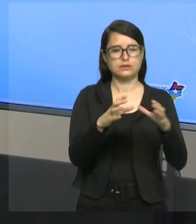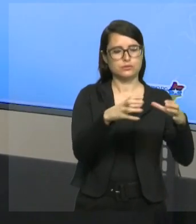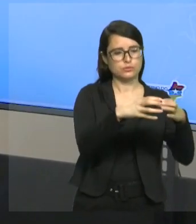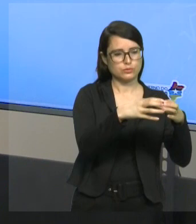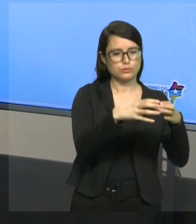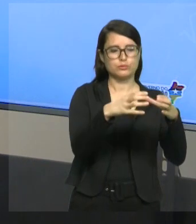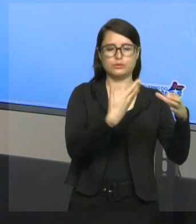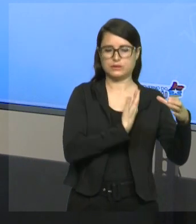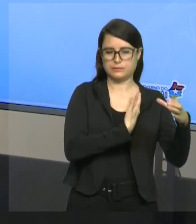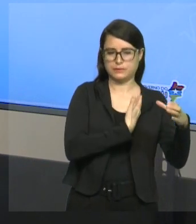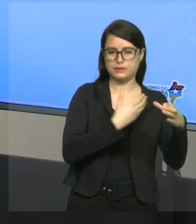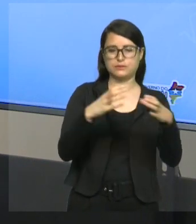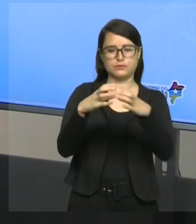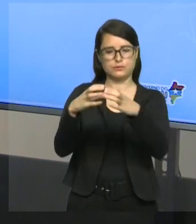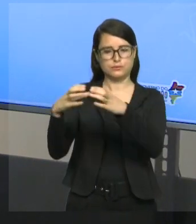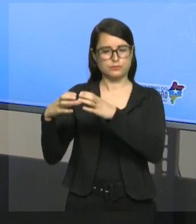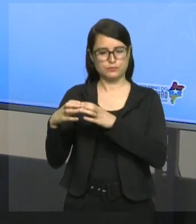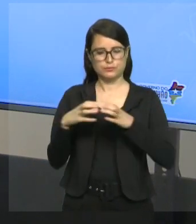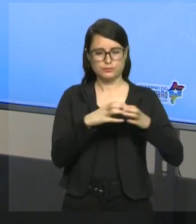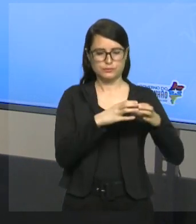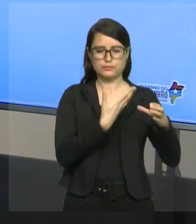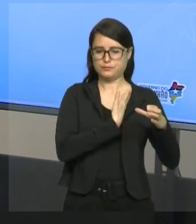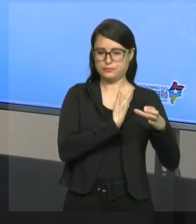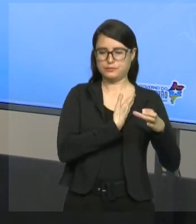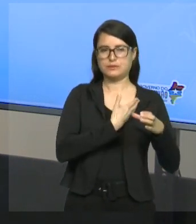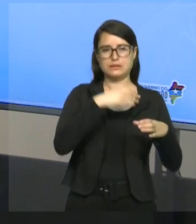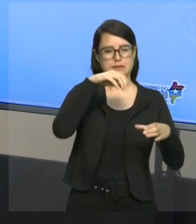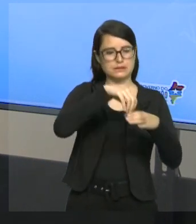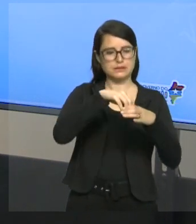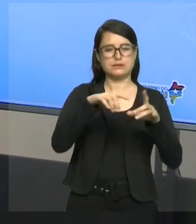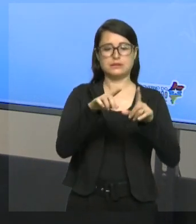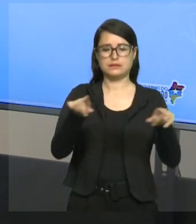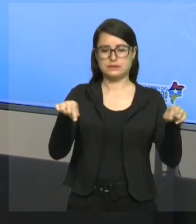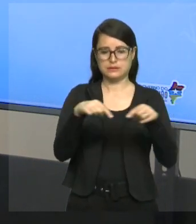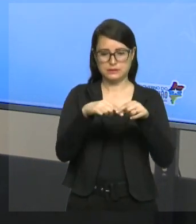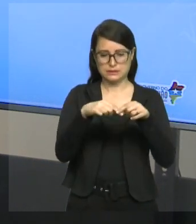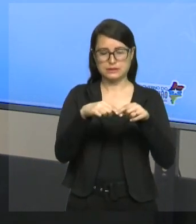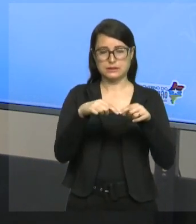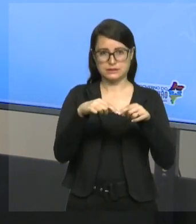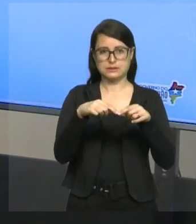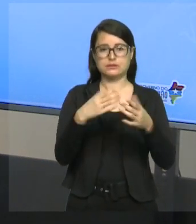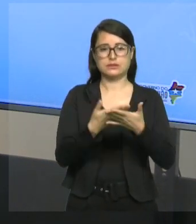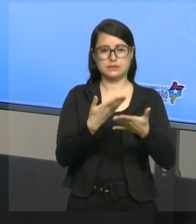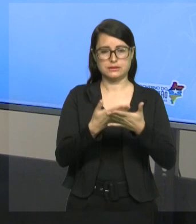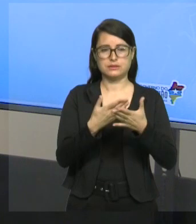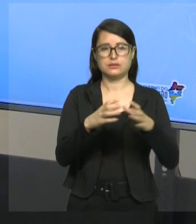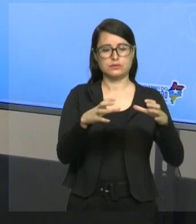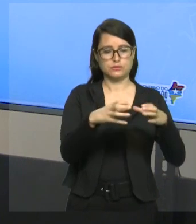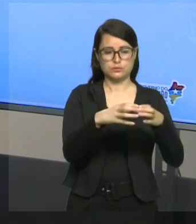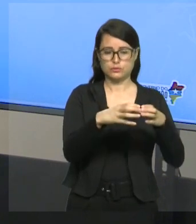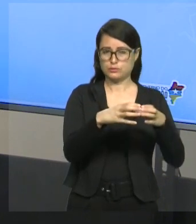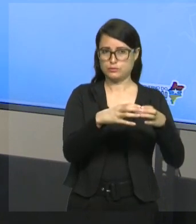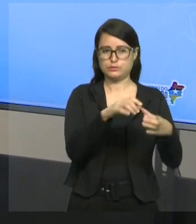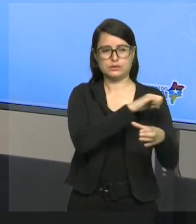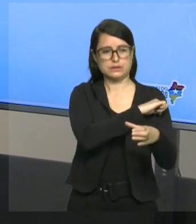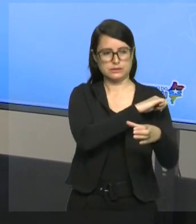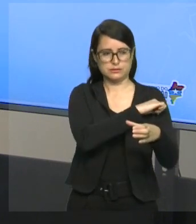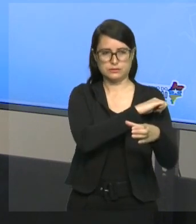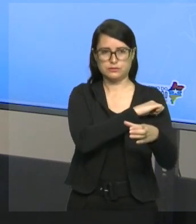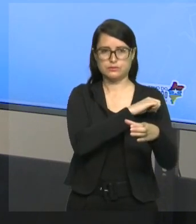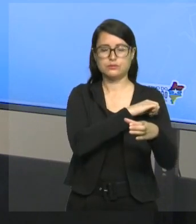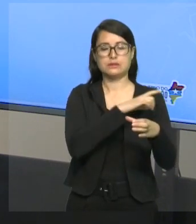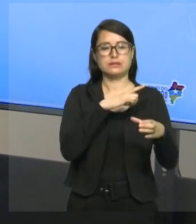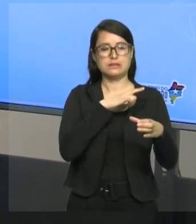seu grupinho de amigos. Ou seja, dentro da tua sala, que é um conjunto de alunos, tem conjuntos